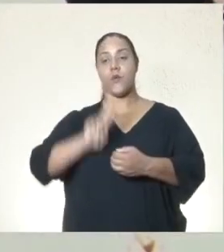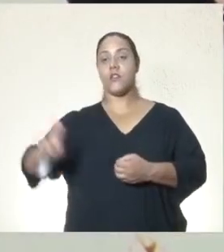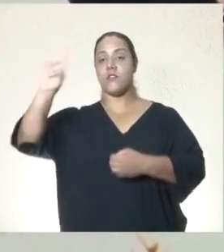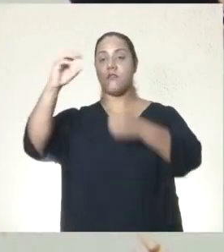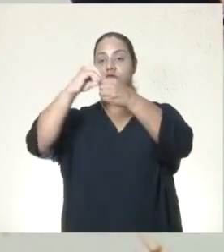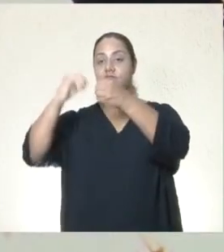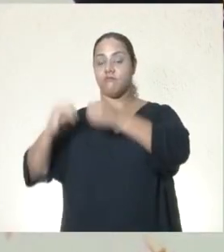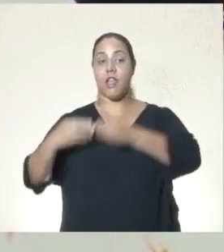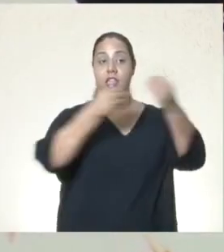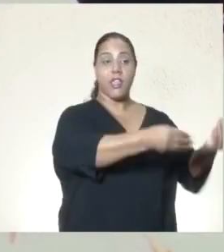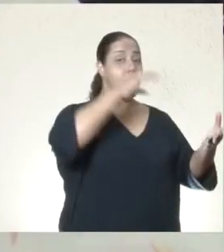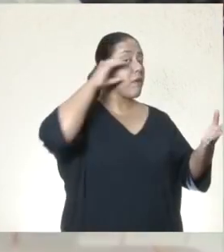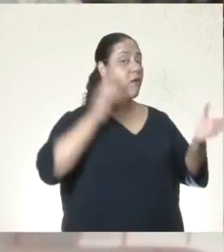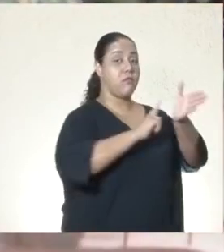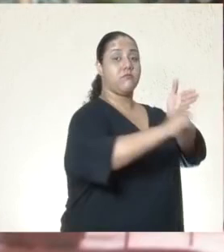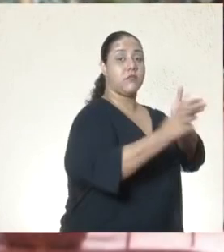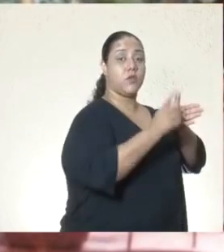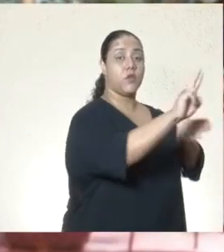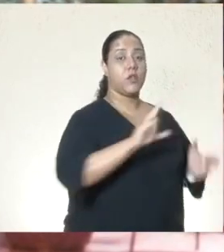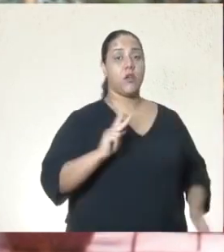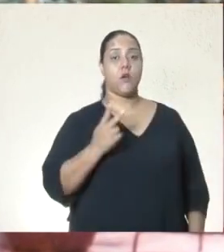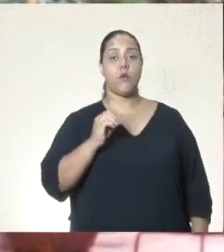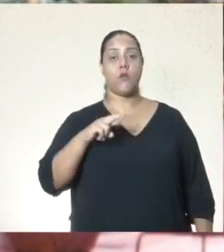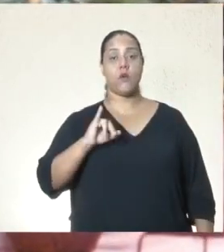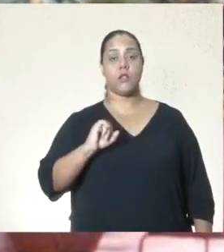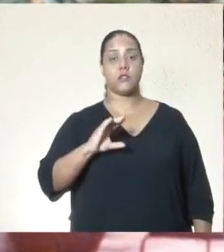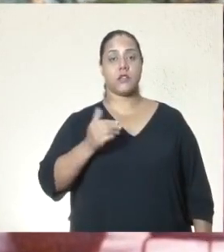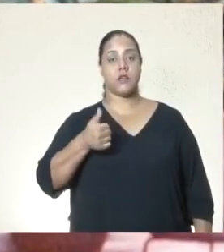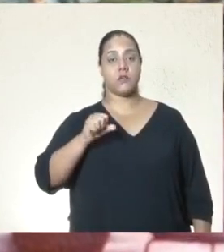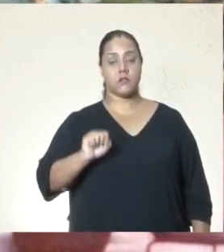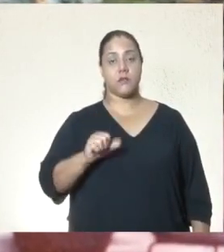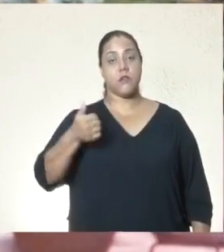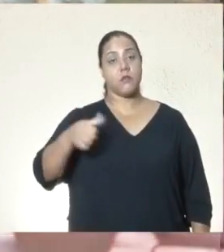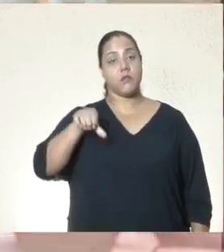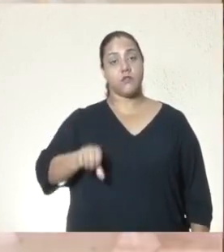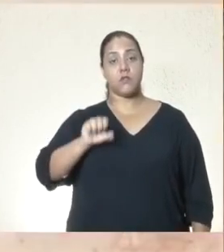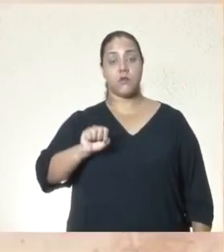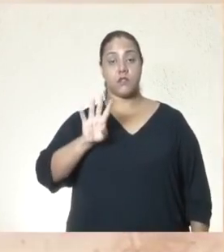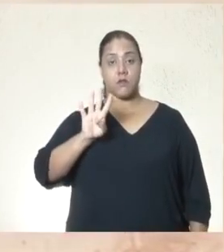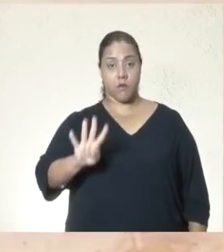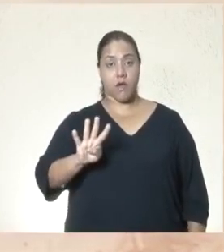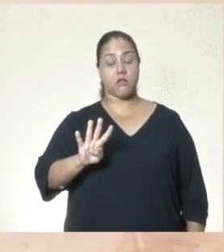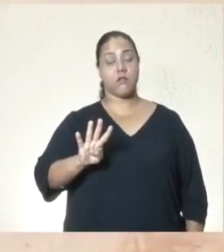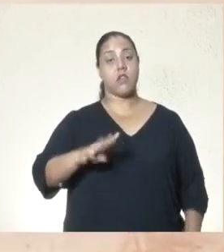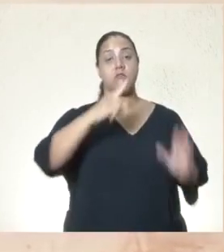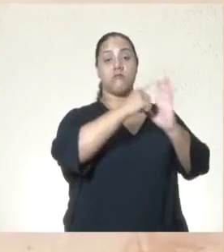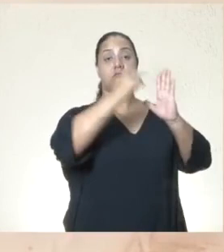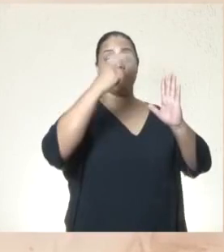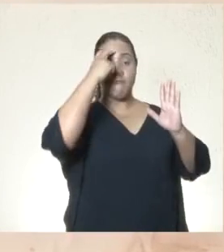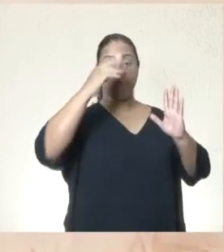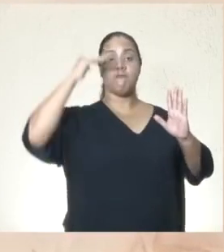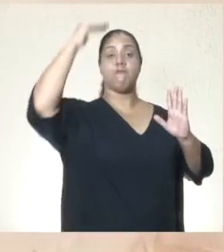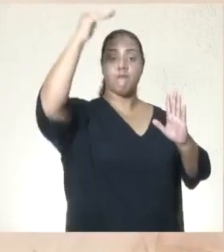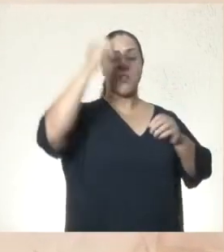recebeu da Universidade Federal de Goiás o título de doutor honoris causa. Em 1984, foi escolhida